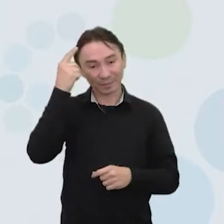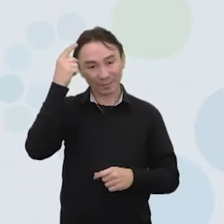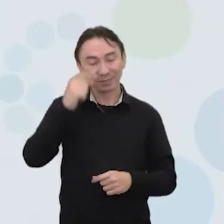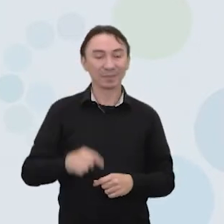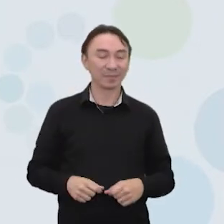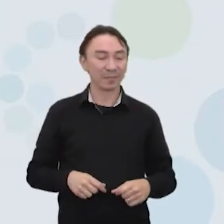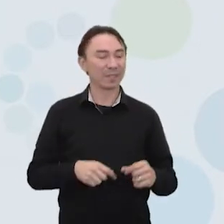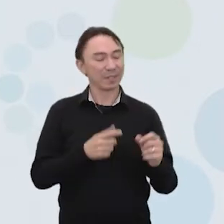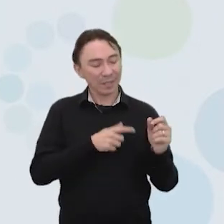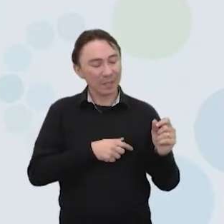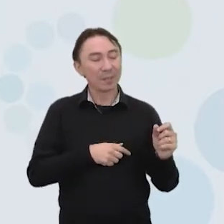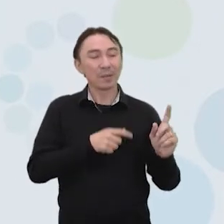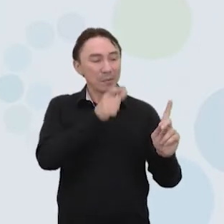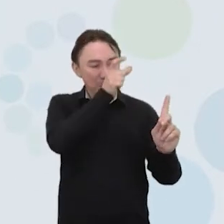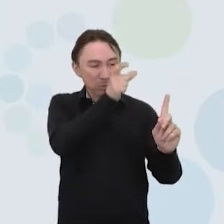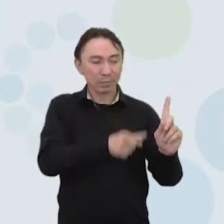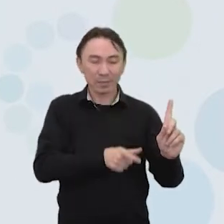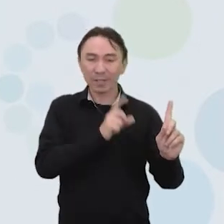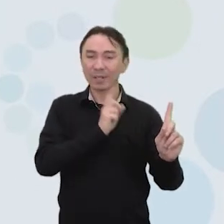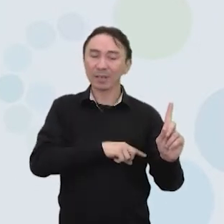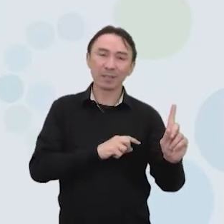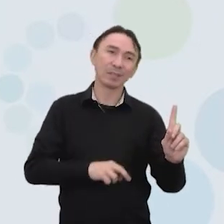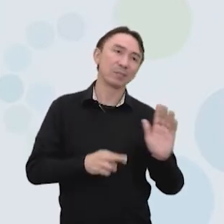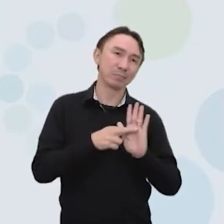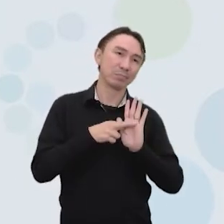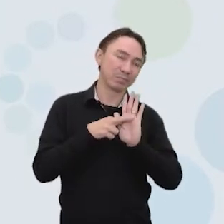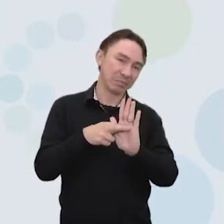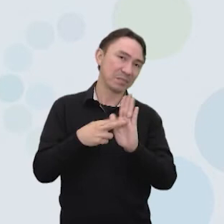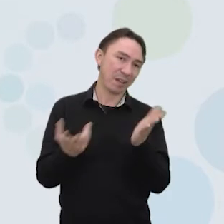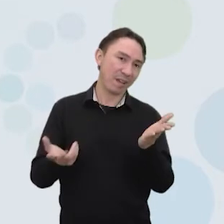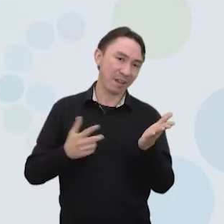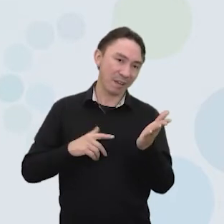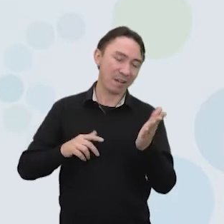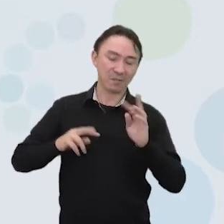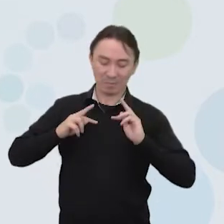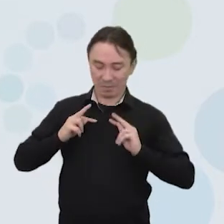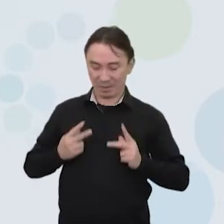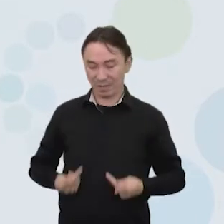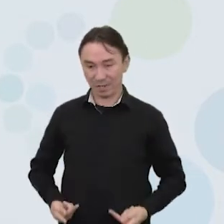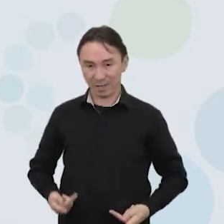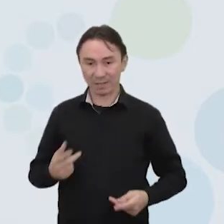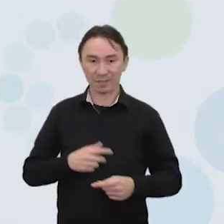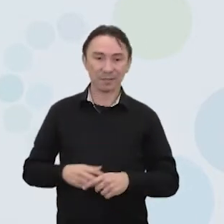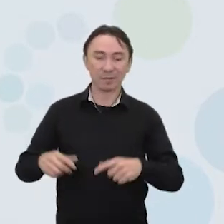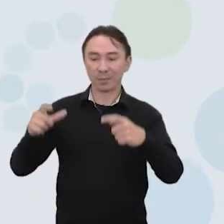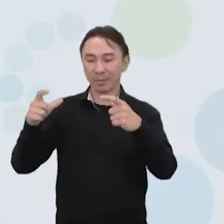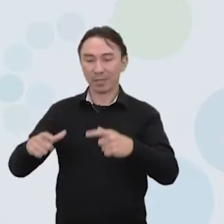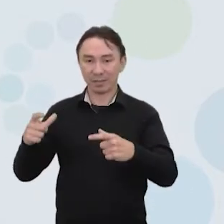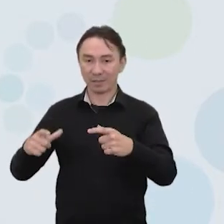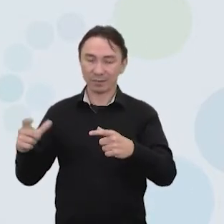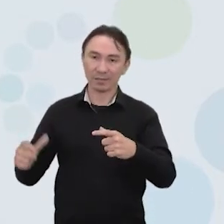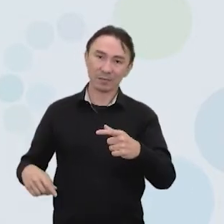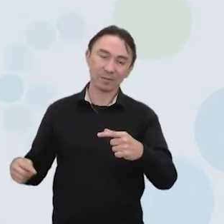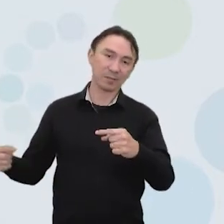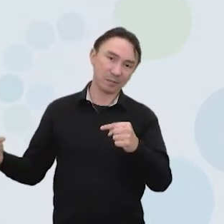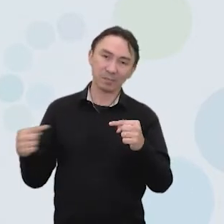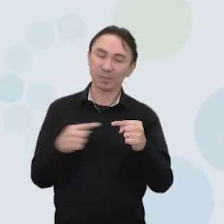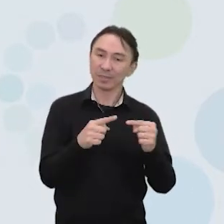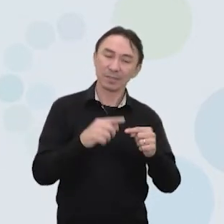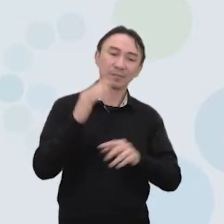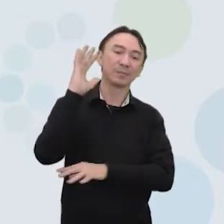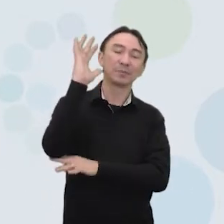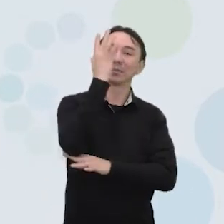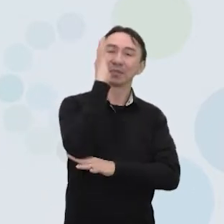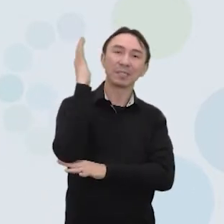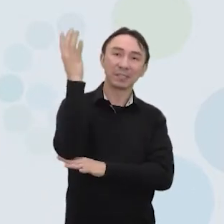humanidade, enquanto que o ambiente vai representar aqui a natureza. Não que o indivíduo não seja um ser natural,